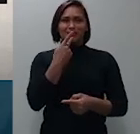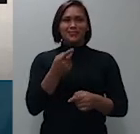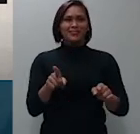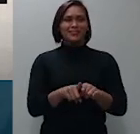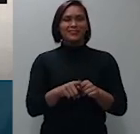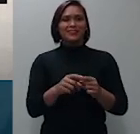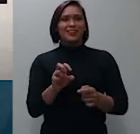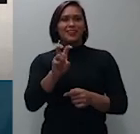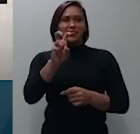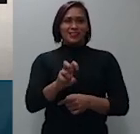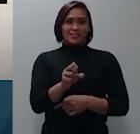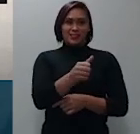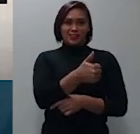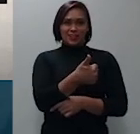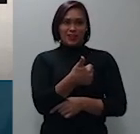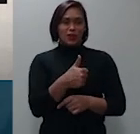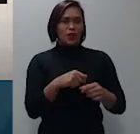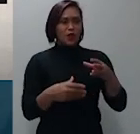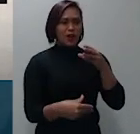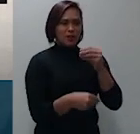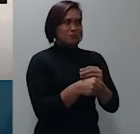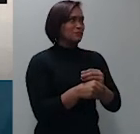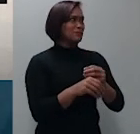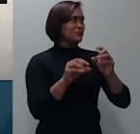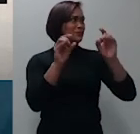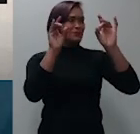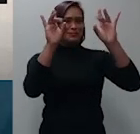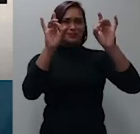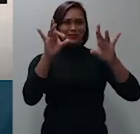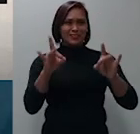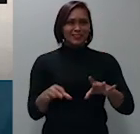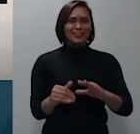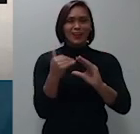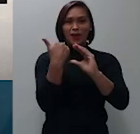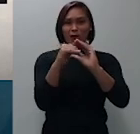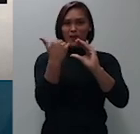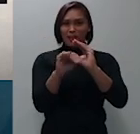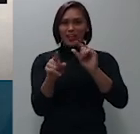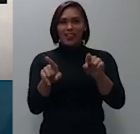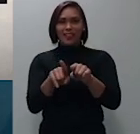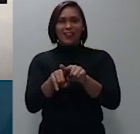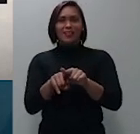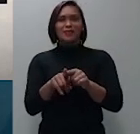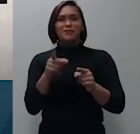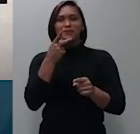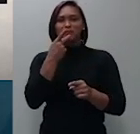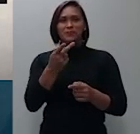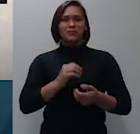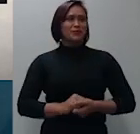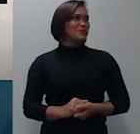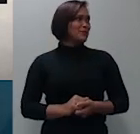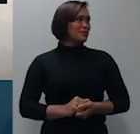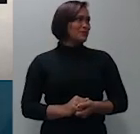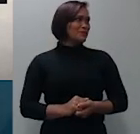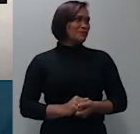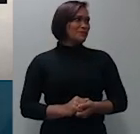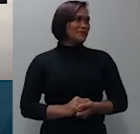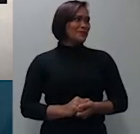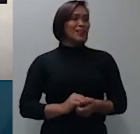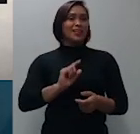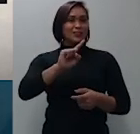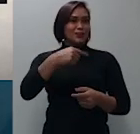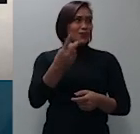regra especial atinente a títulos de crédito, ou objeto de análise. E não observa o